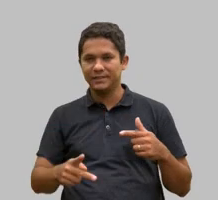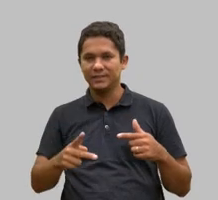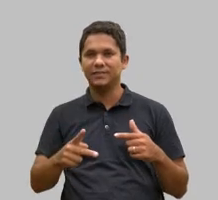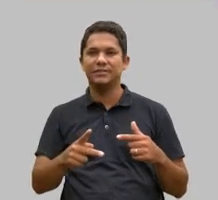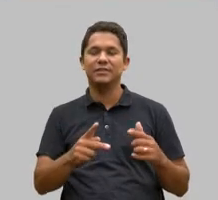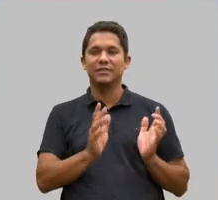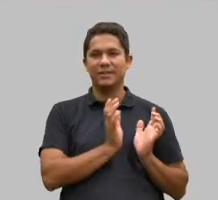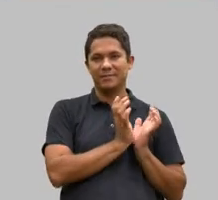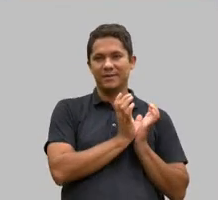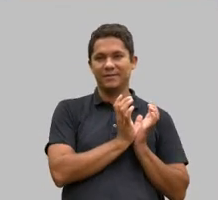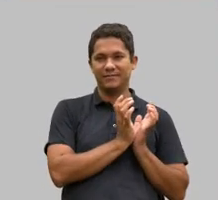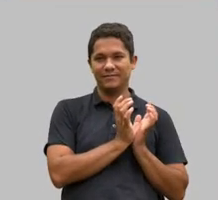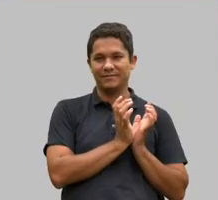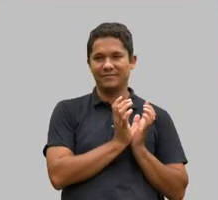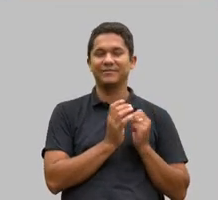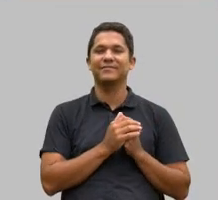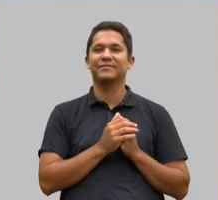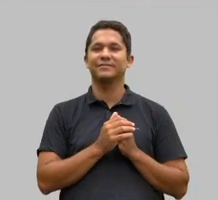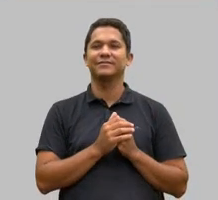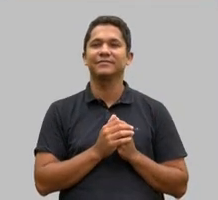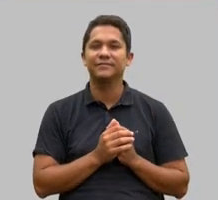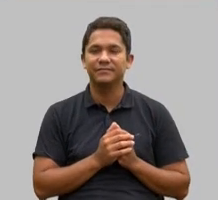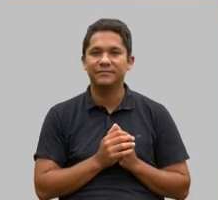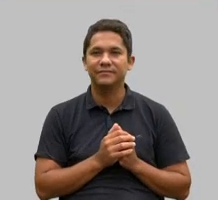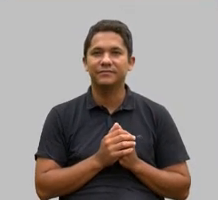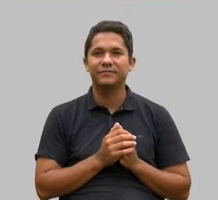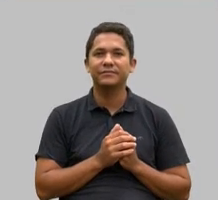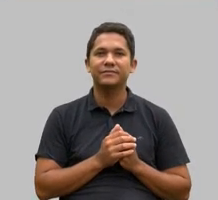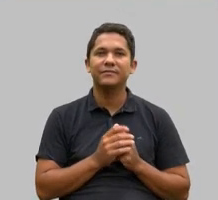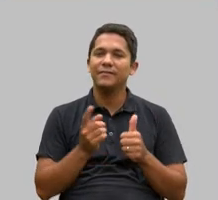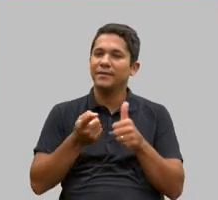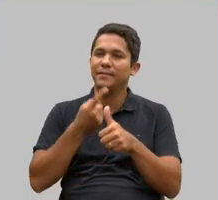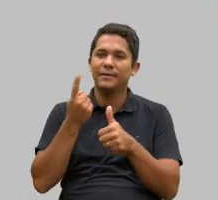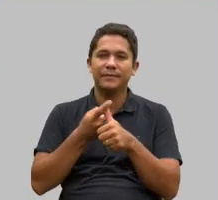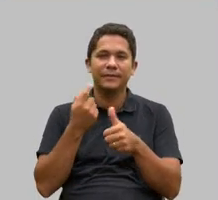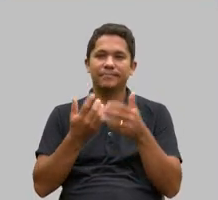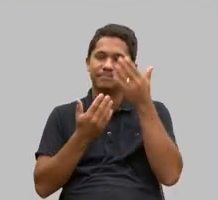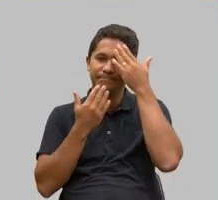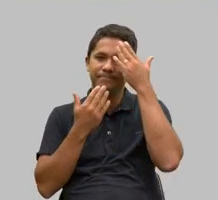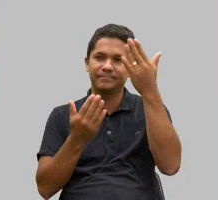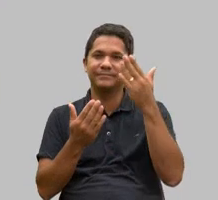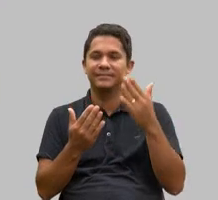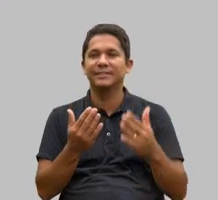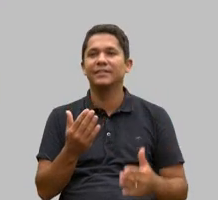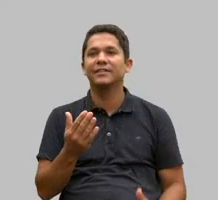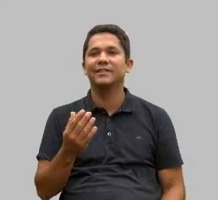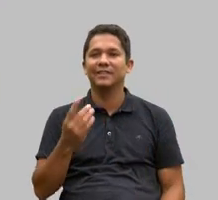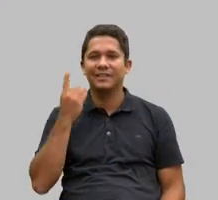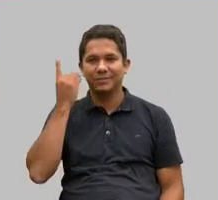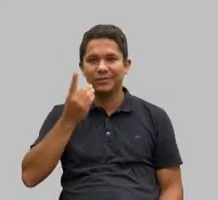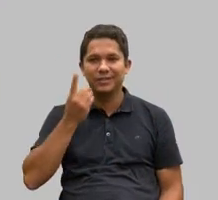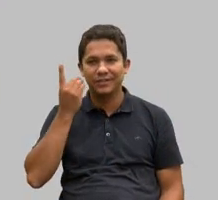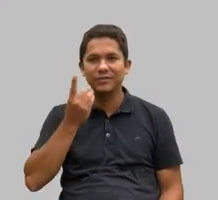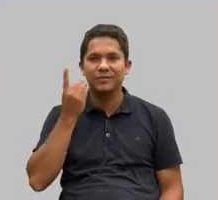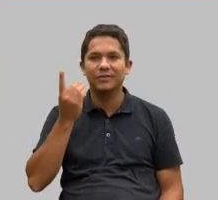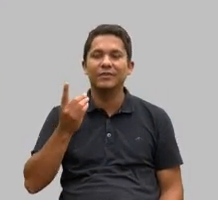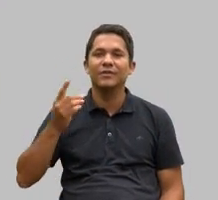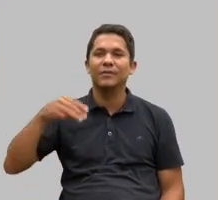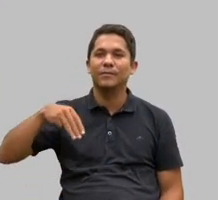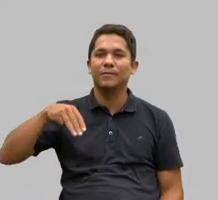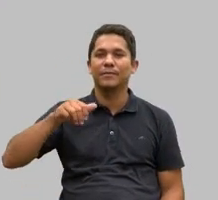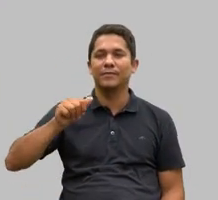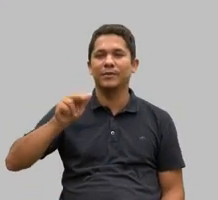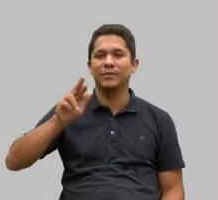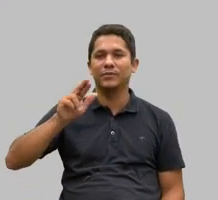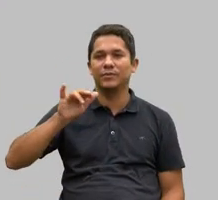Boa tarde a todos. Primeiro, agradeço ao deputado Maurício, deputado Duarte Peixi, o convite, mais uma